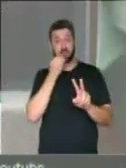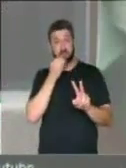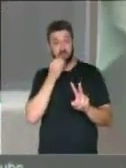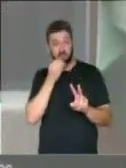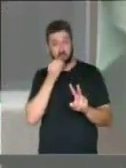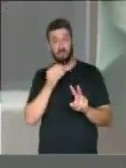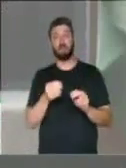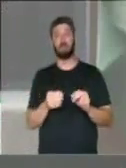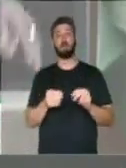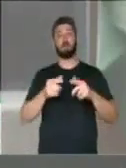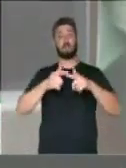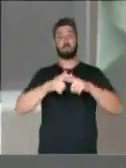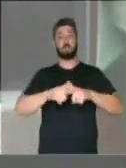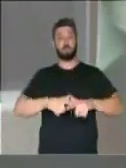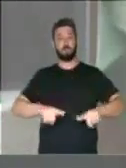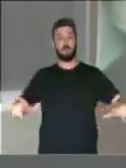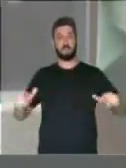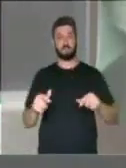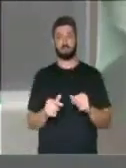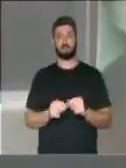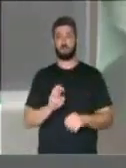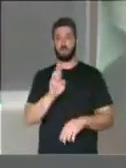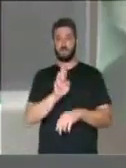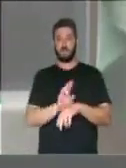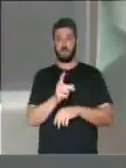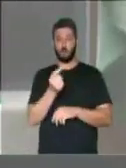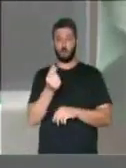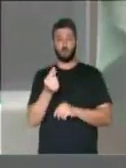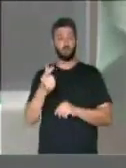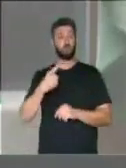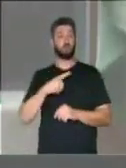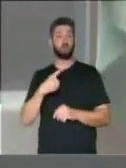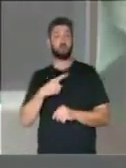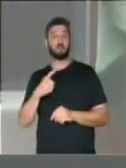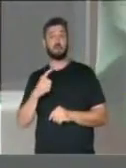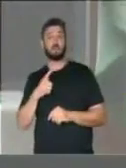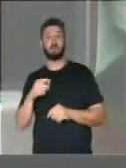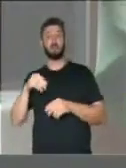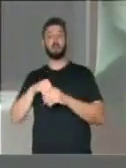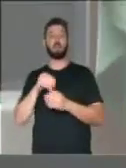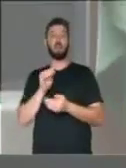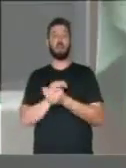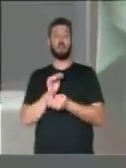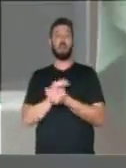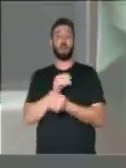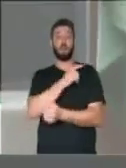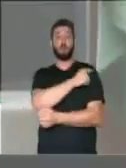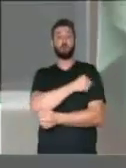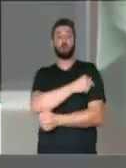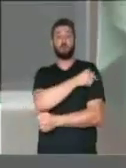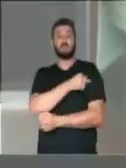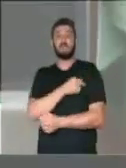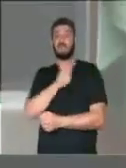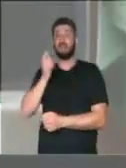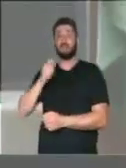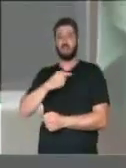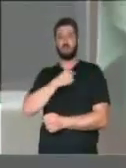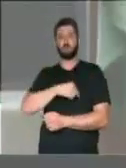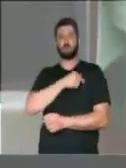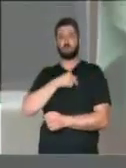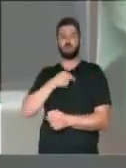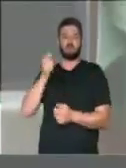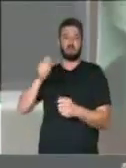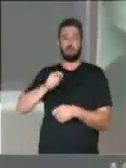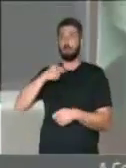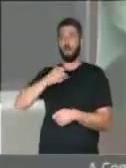esvaziar os recursos que estavam nas contas da Suíça. E,